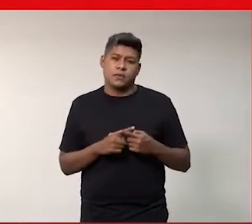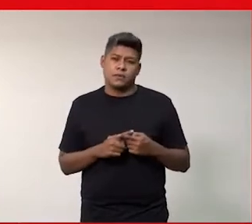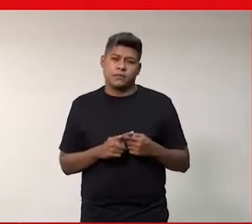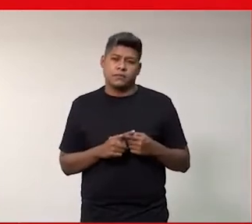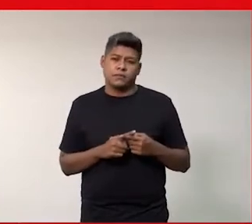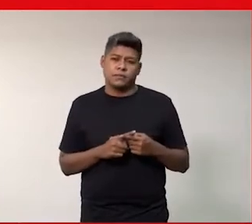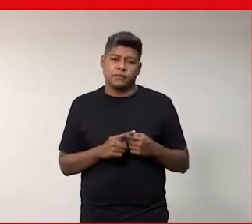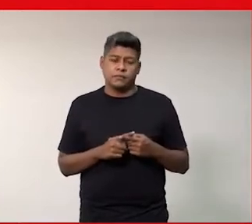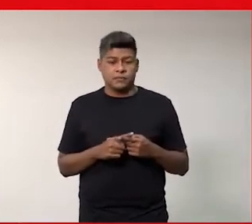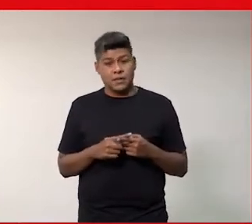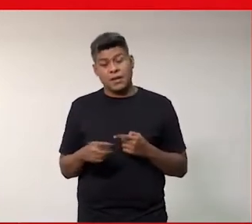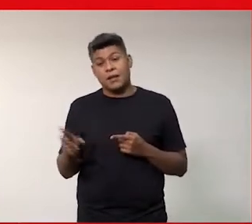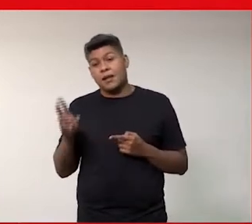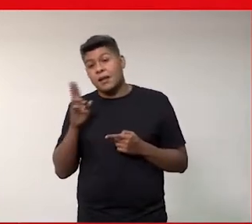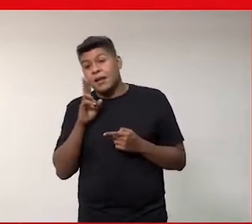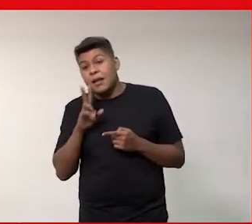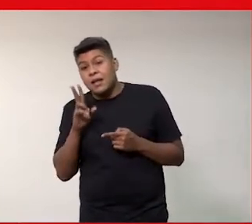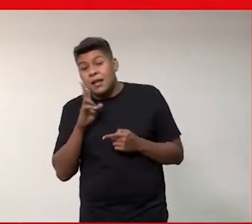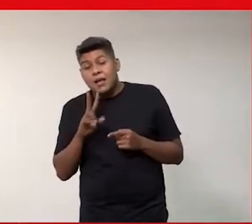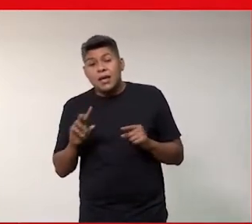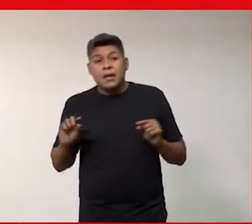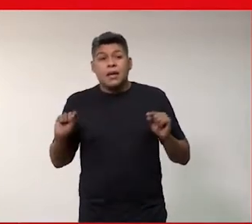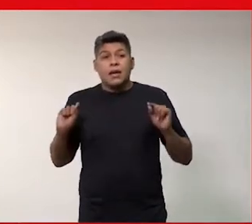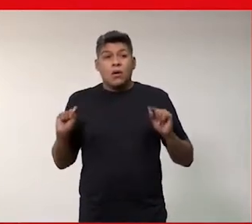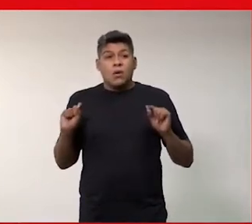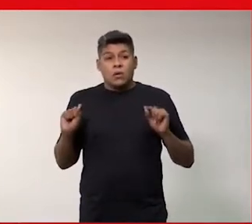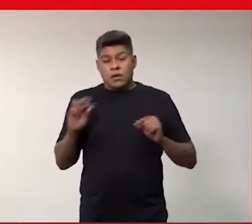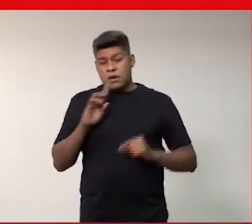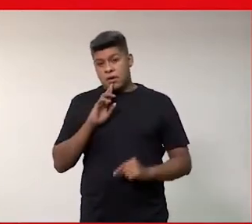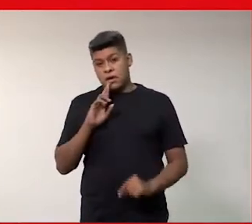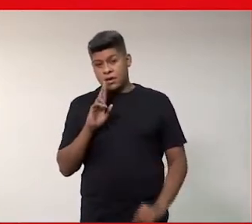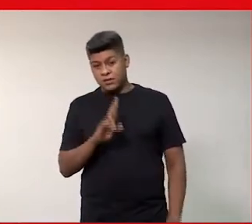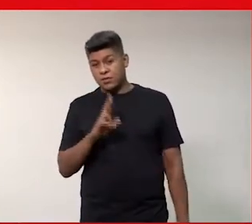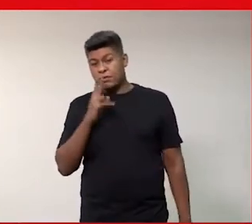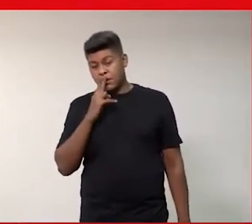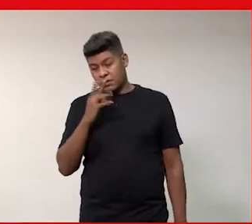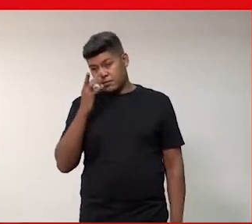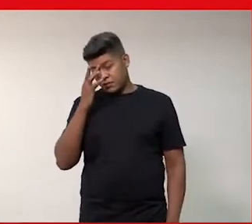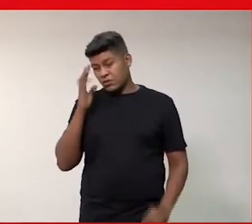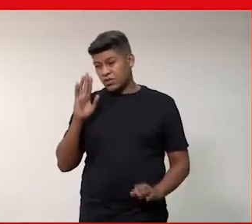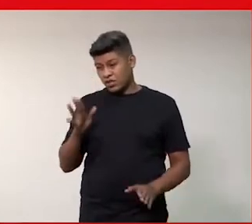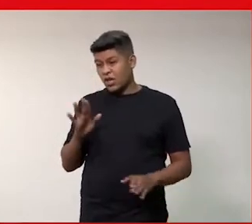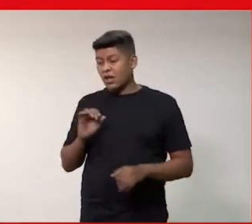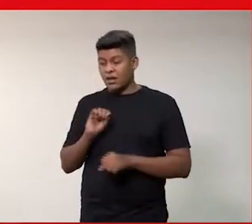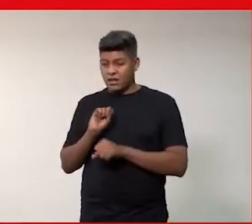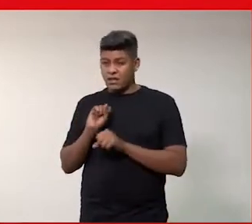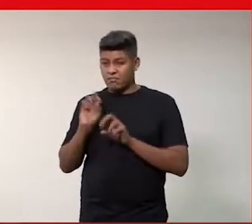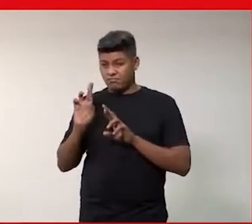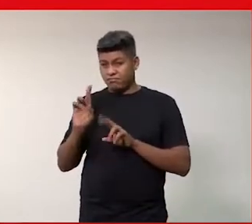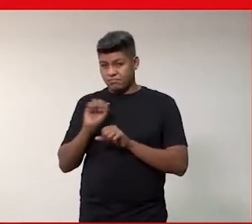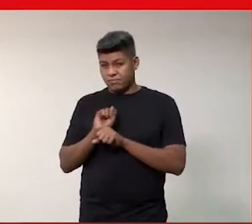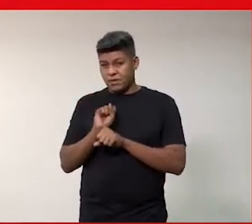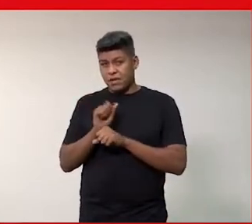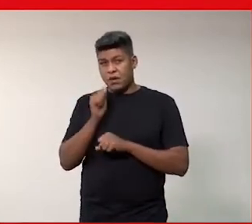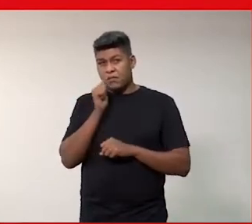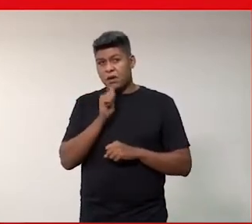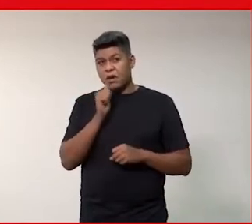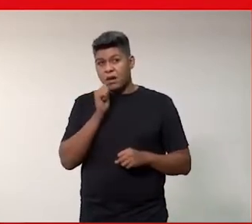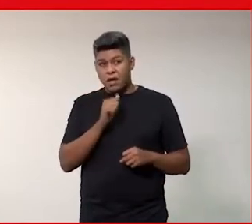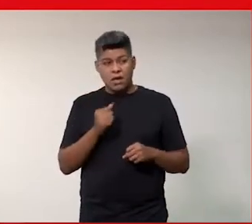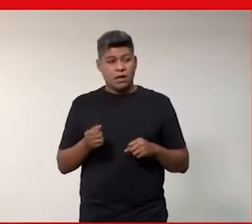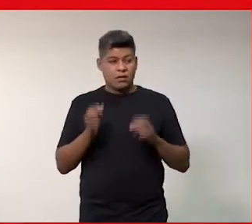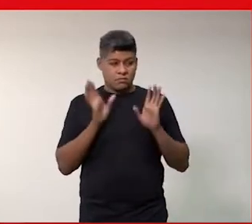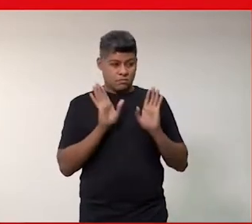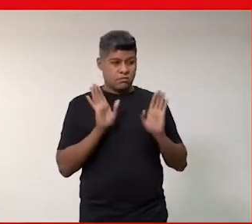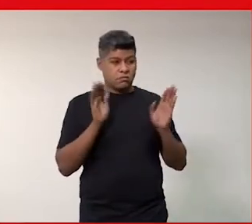isso nos remete a uma resposta meio que esperada, que é, as mulheres, muitas vezes, elas se voltam